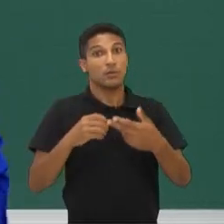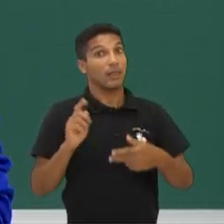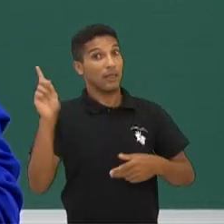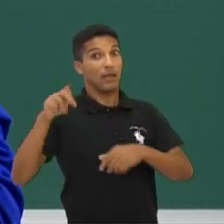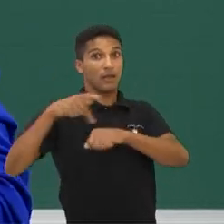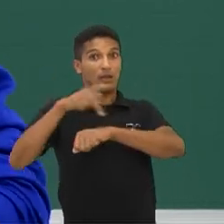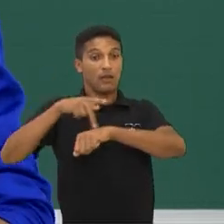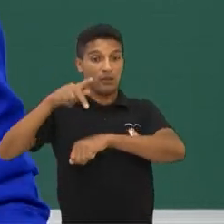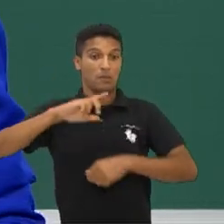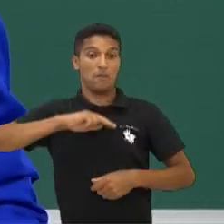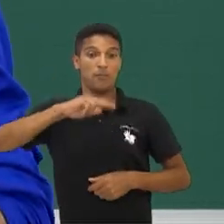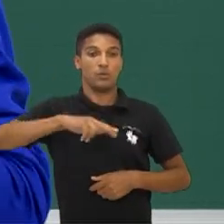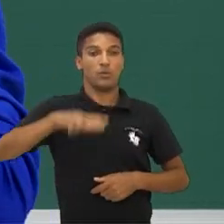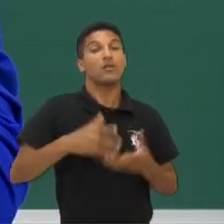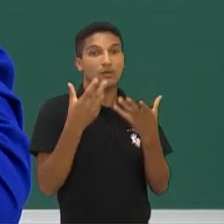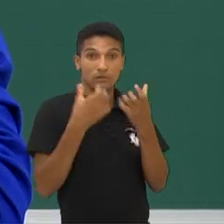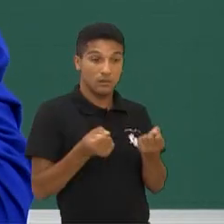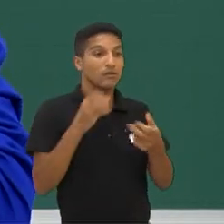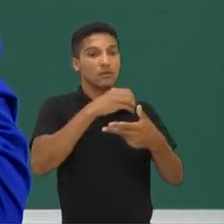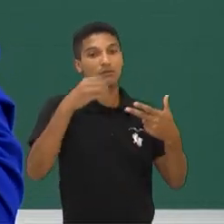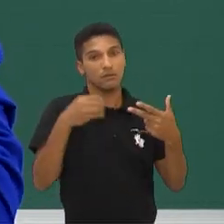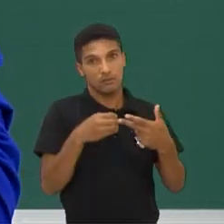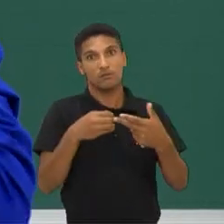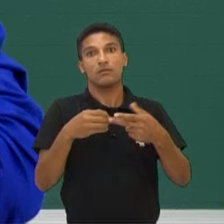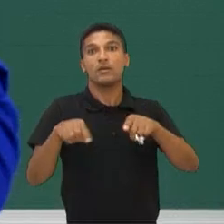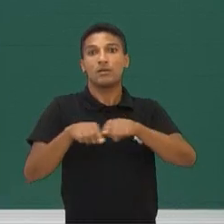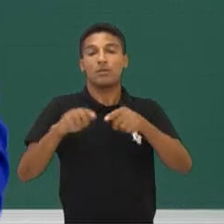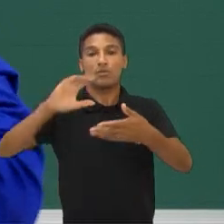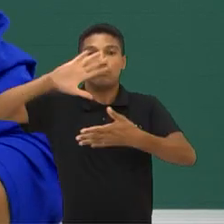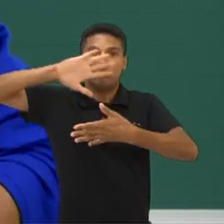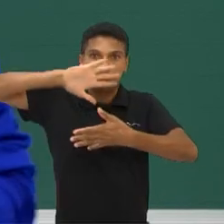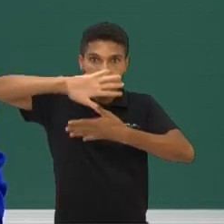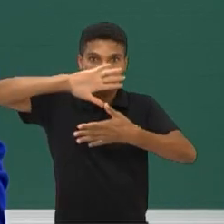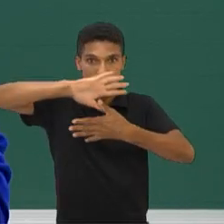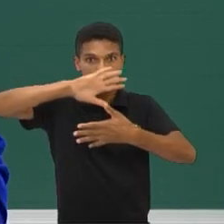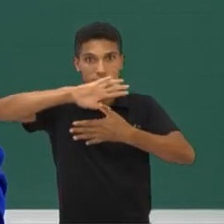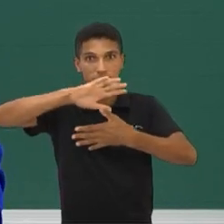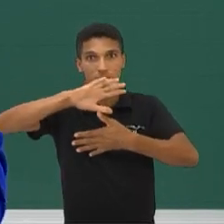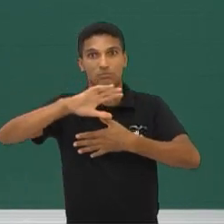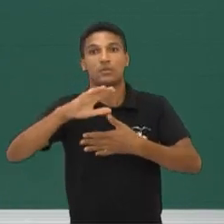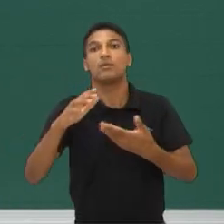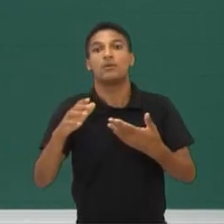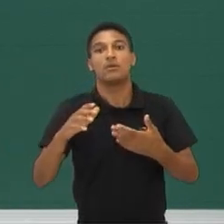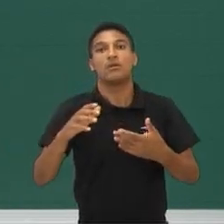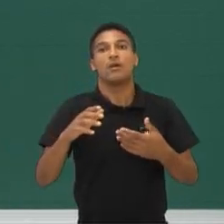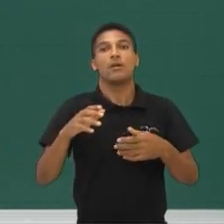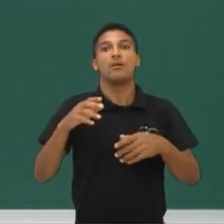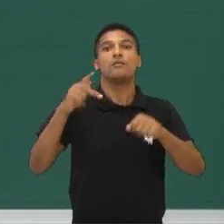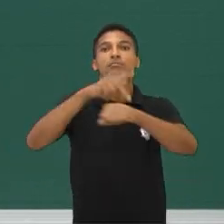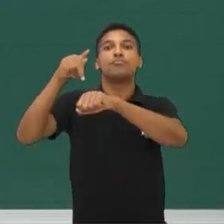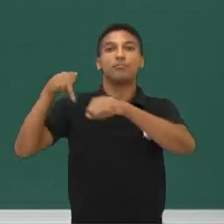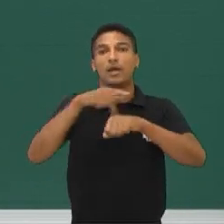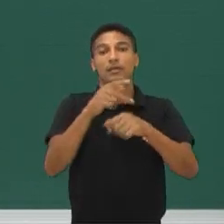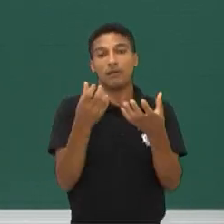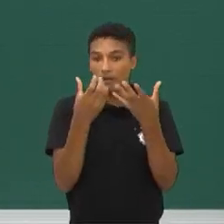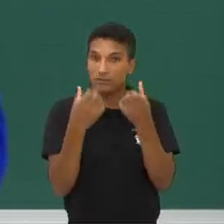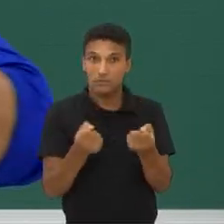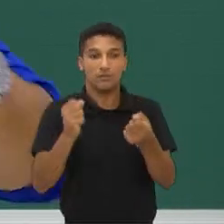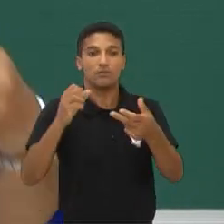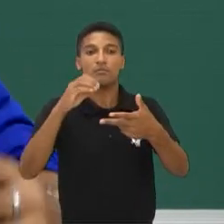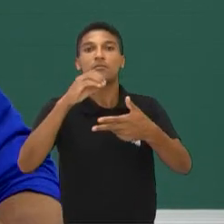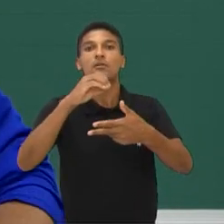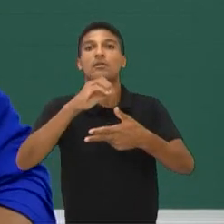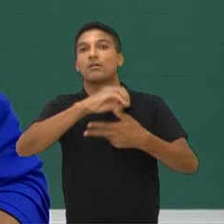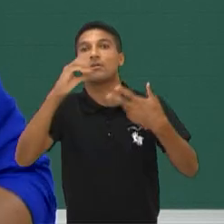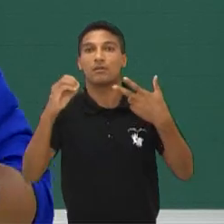universidades da América Latina também aceitam. Então, caso a pessoa tenha o interesse, pode procurar não só as universidades brasileiras,